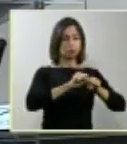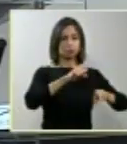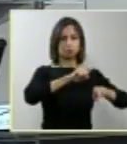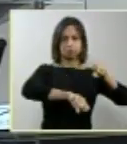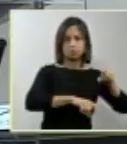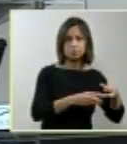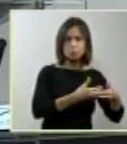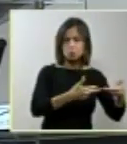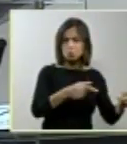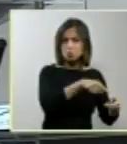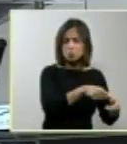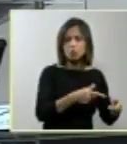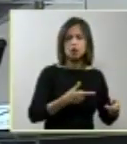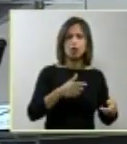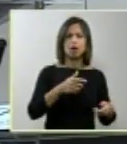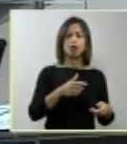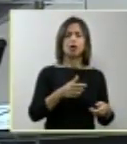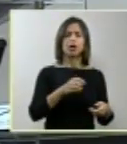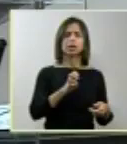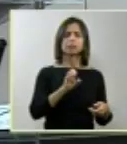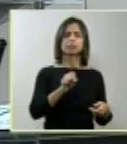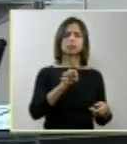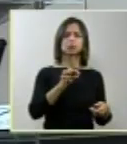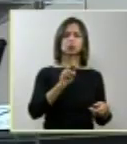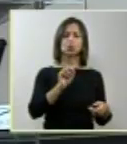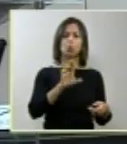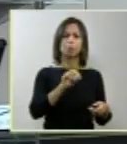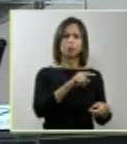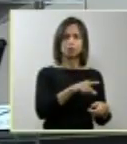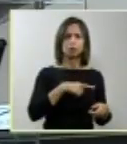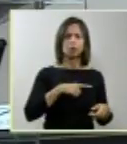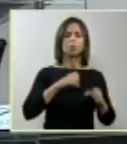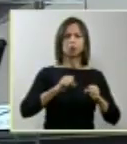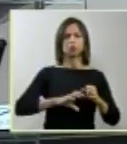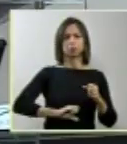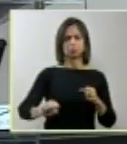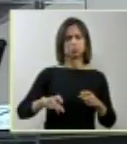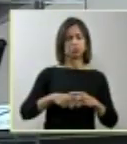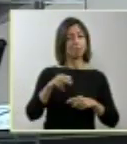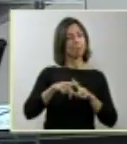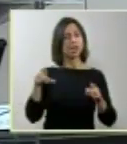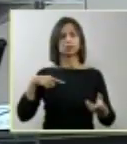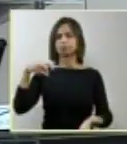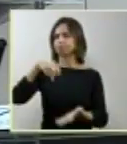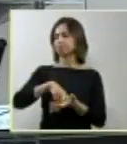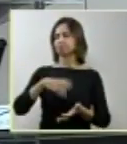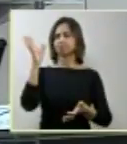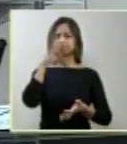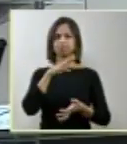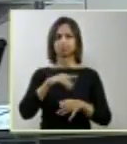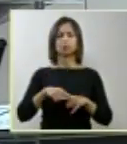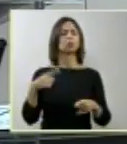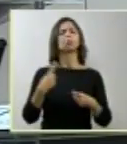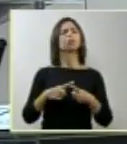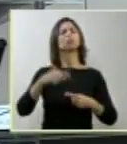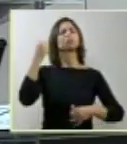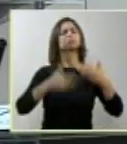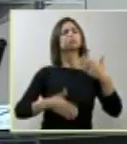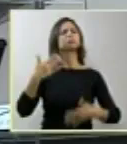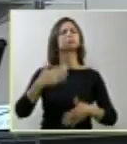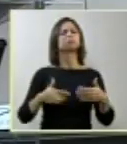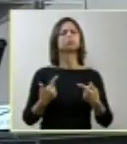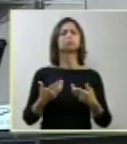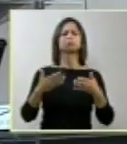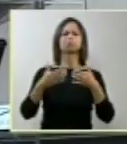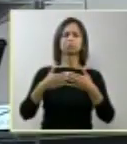estupro, o aborto realizado em caso de estupro. Essa é de minha autoria. Para que eu estou falando tudo isso, senhor